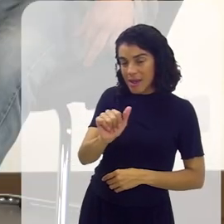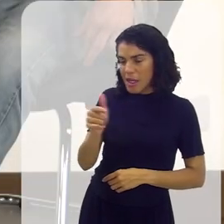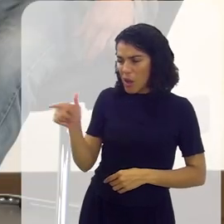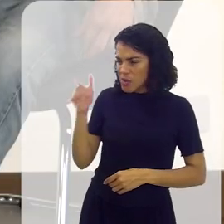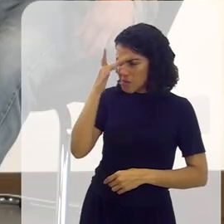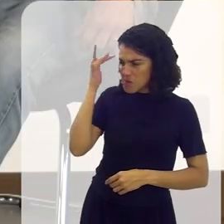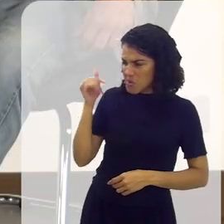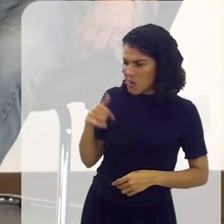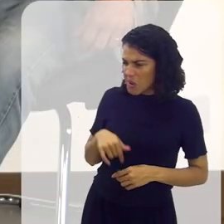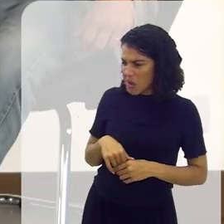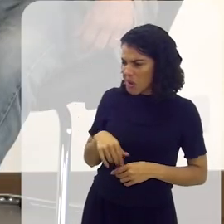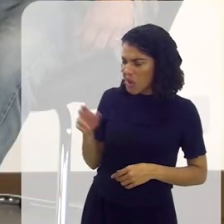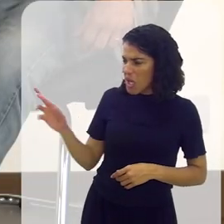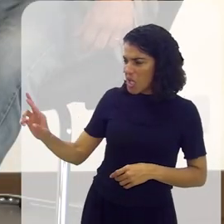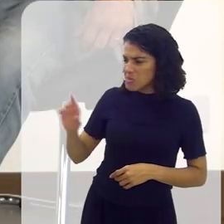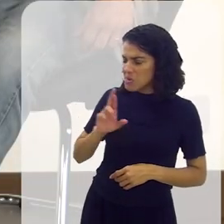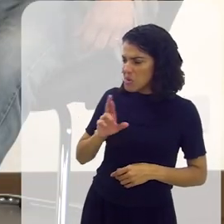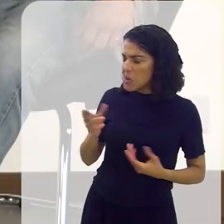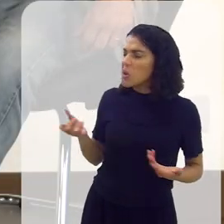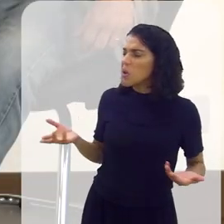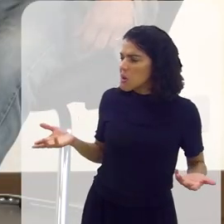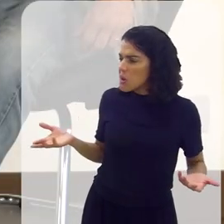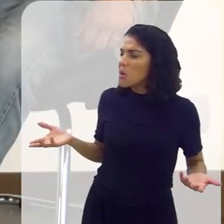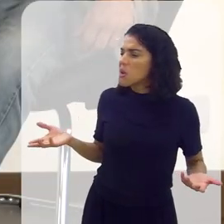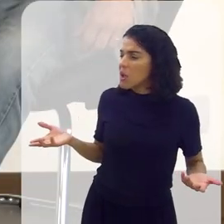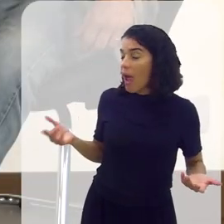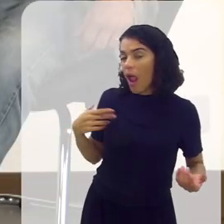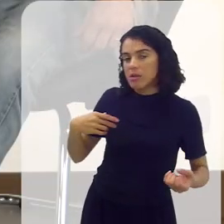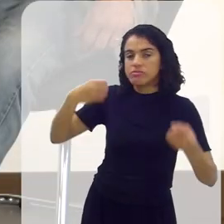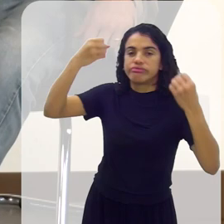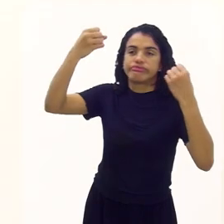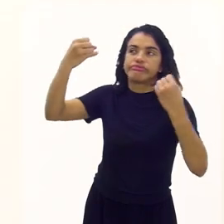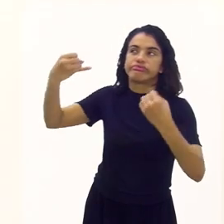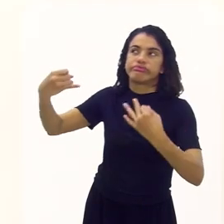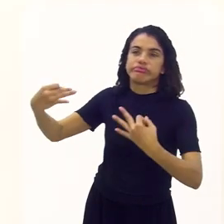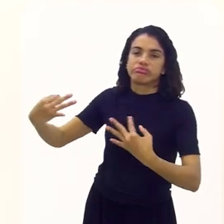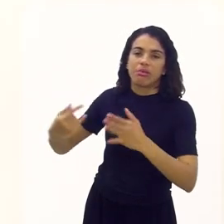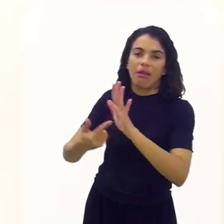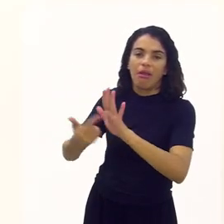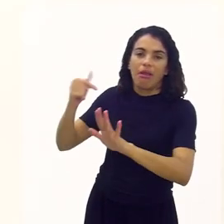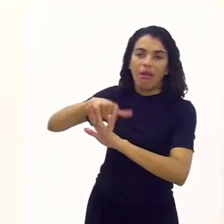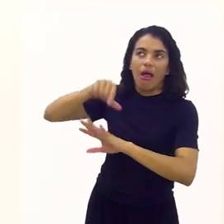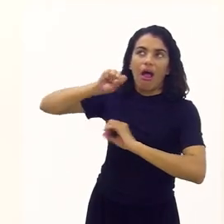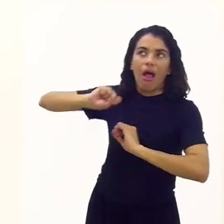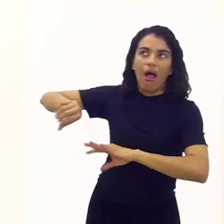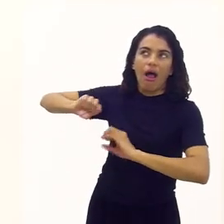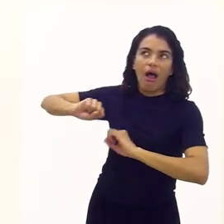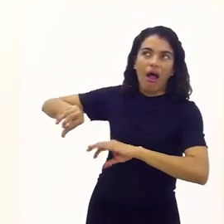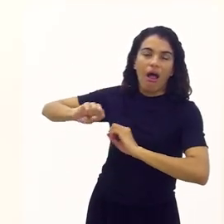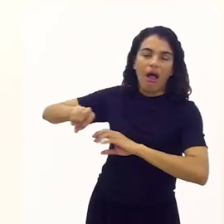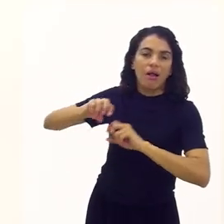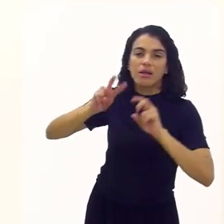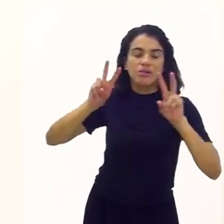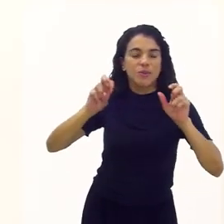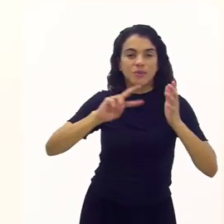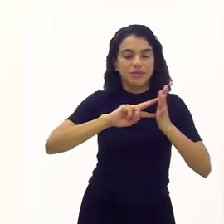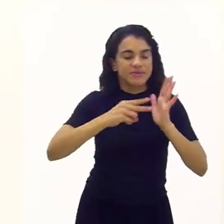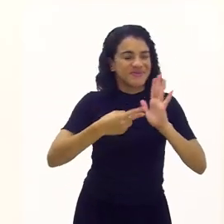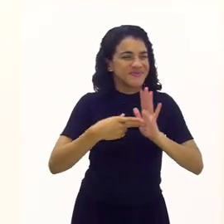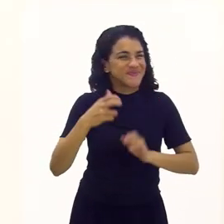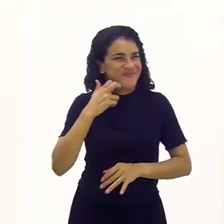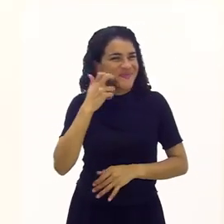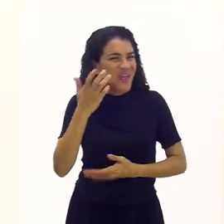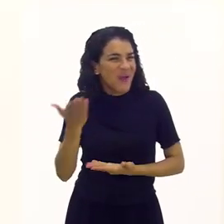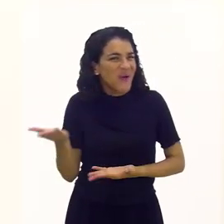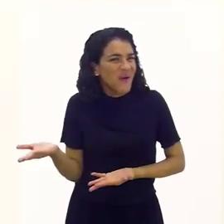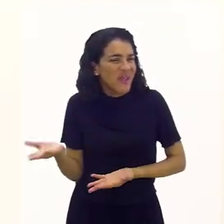a outra pessoa foi responder a ela que não era boa e tal. E ela teve que dar uma aula, ele é o que se referia aquilo e aquilo